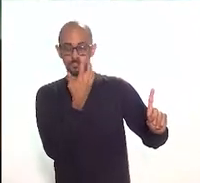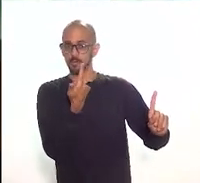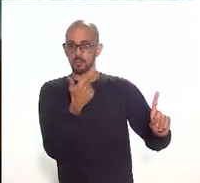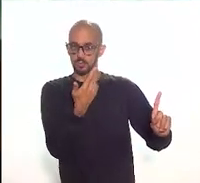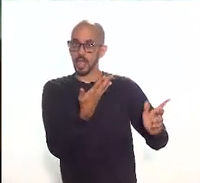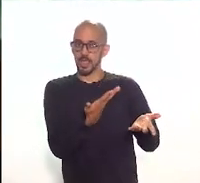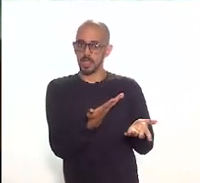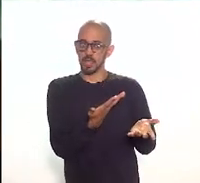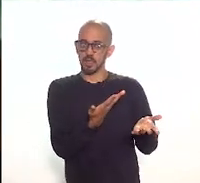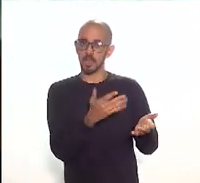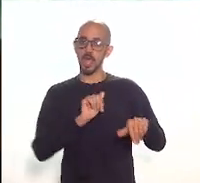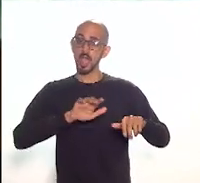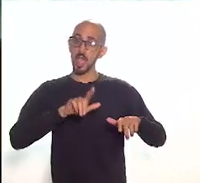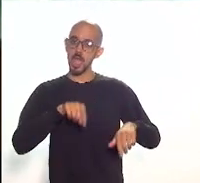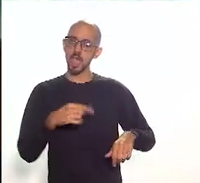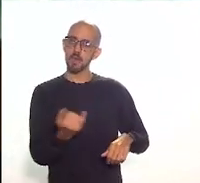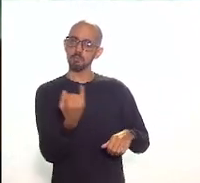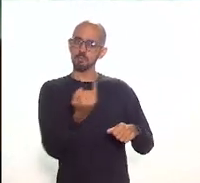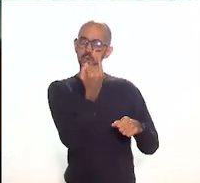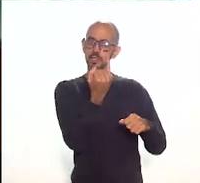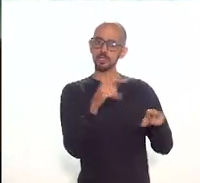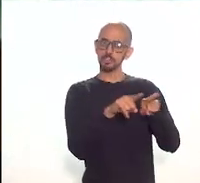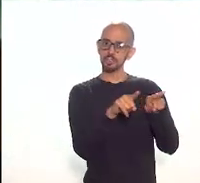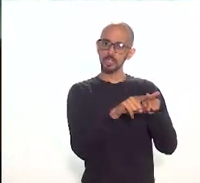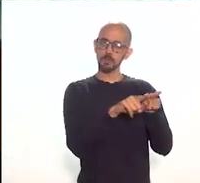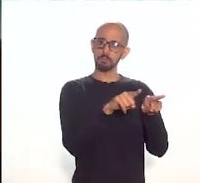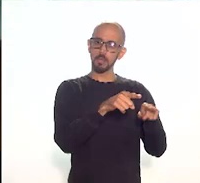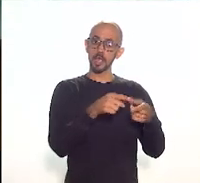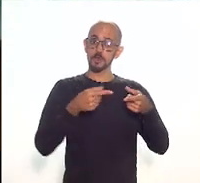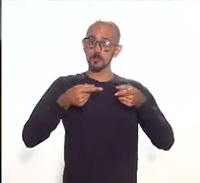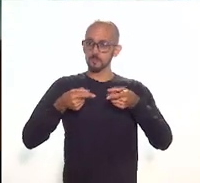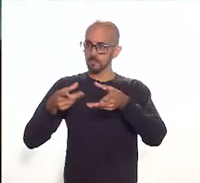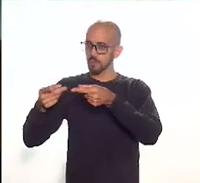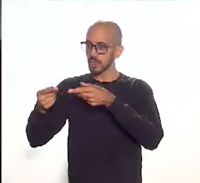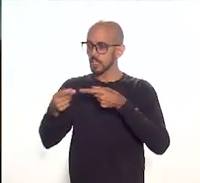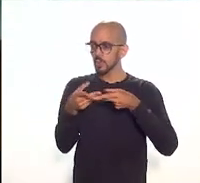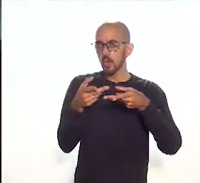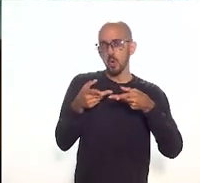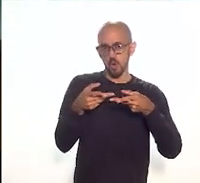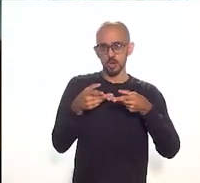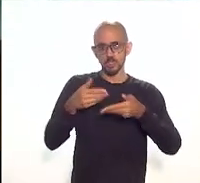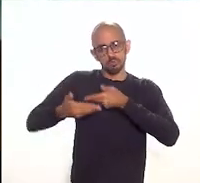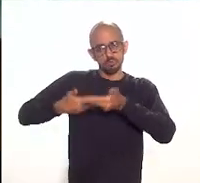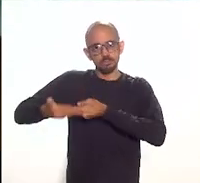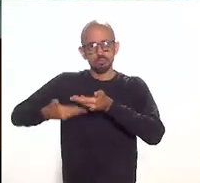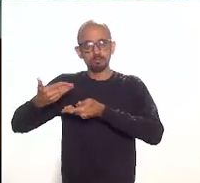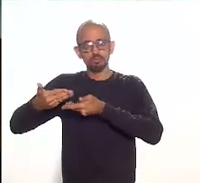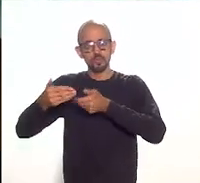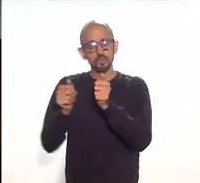muito importante trazer os comerciantes, por exemplo, daquela área para esse debate. Acho que é um